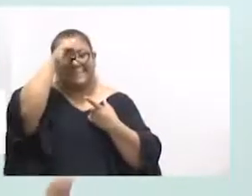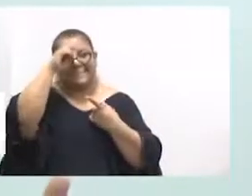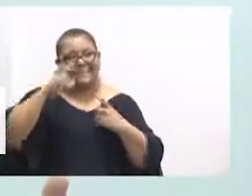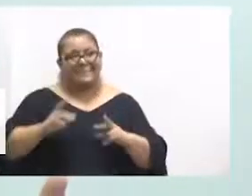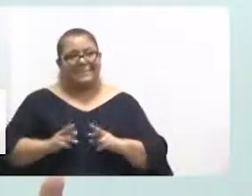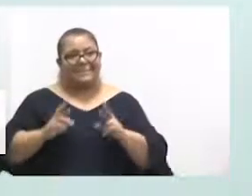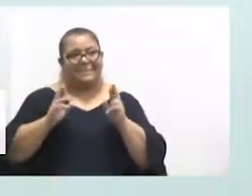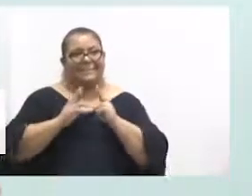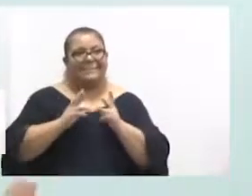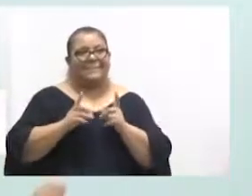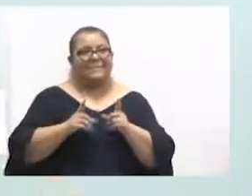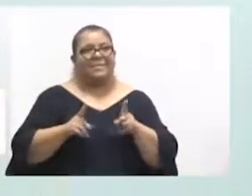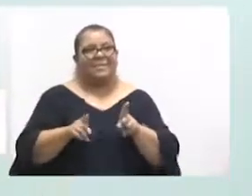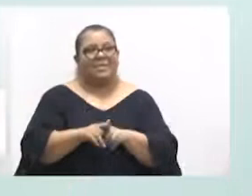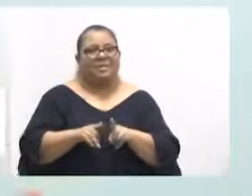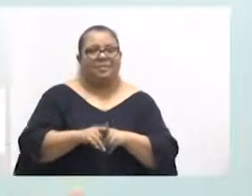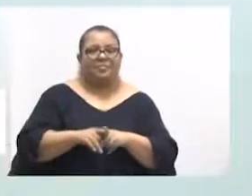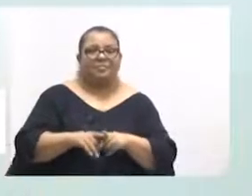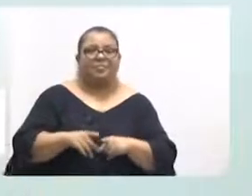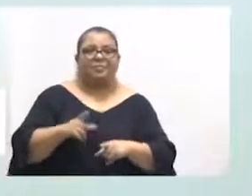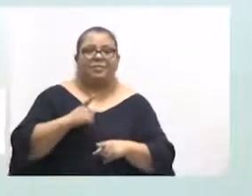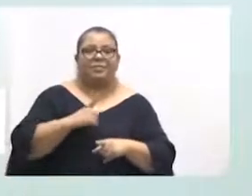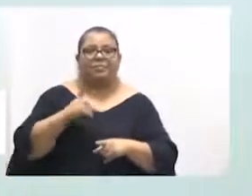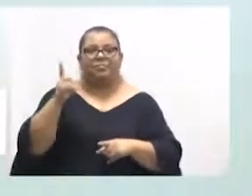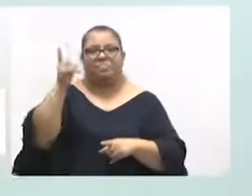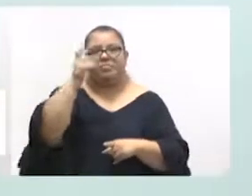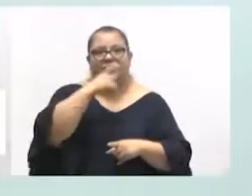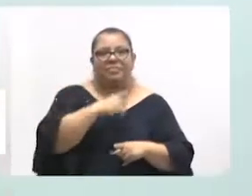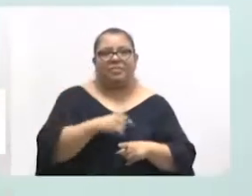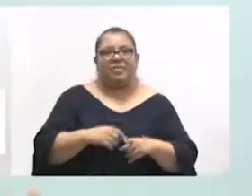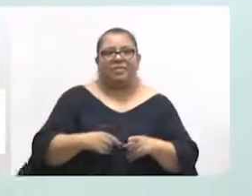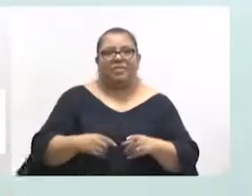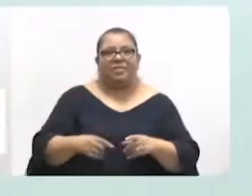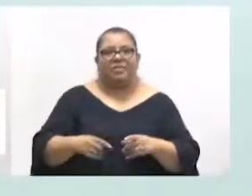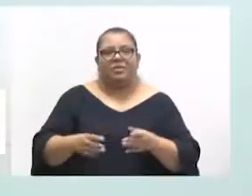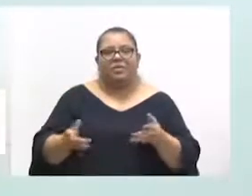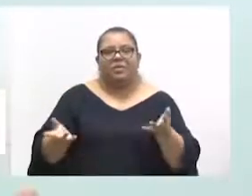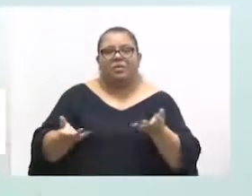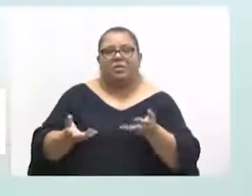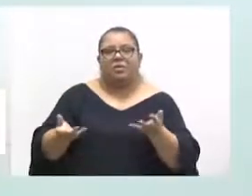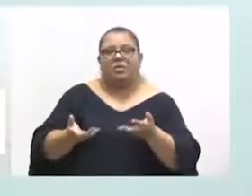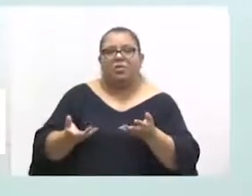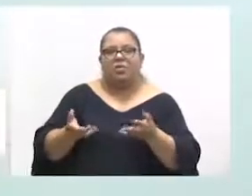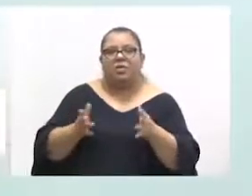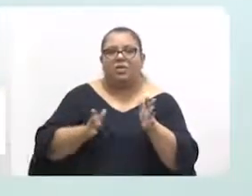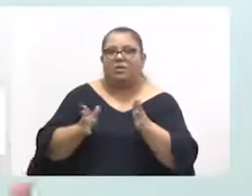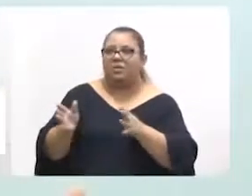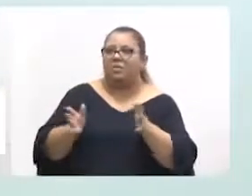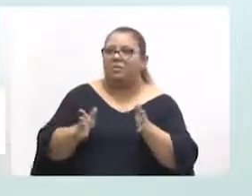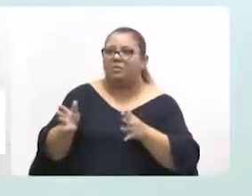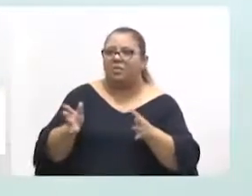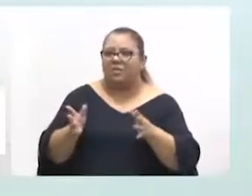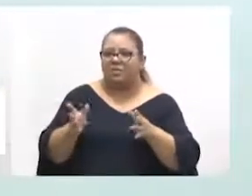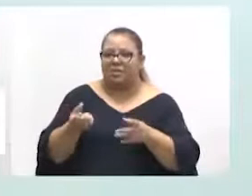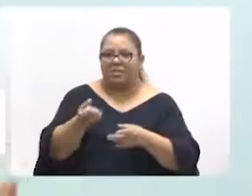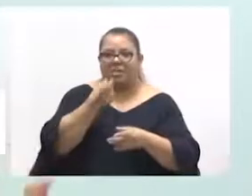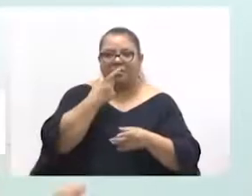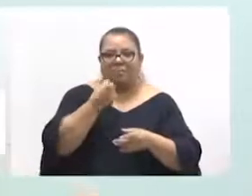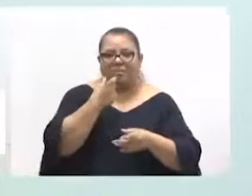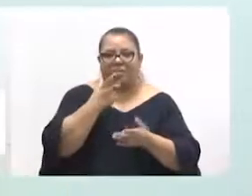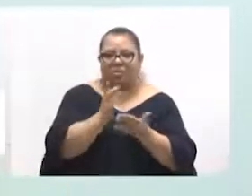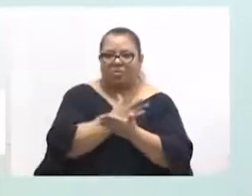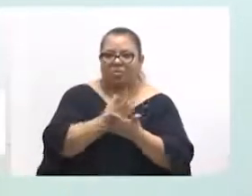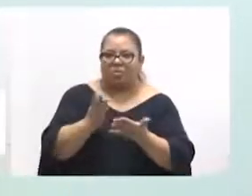E a gente tem essa dificuldade de tratamento, de acesso a drogas e